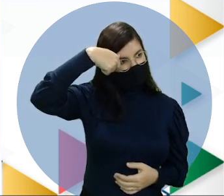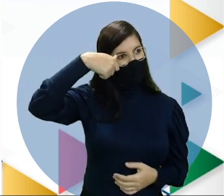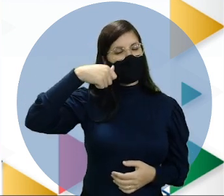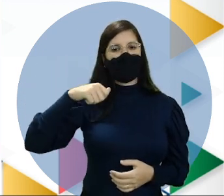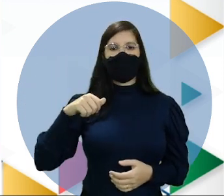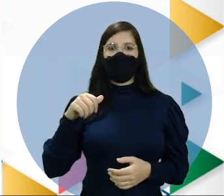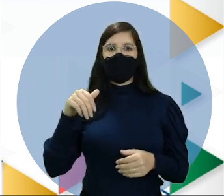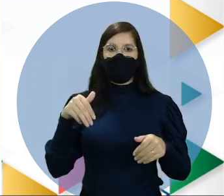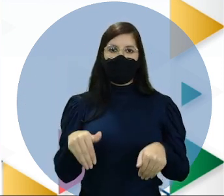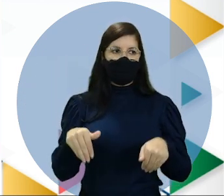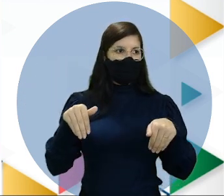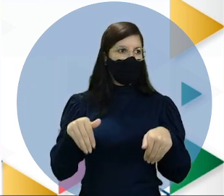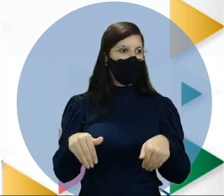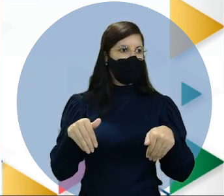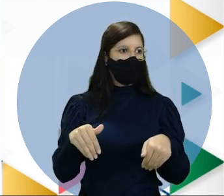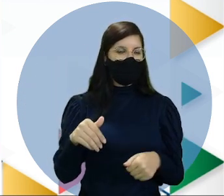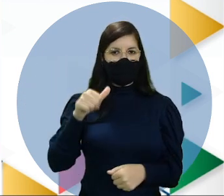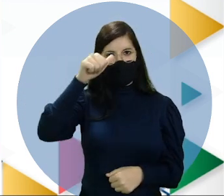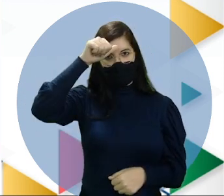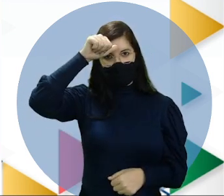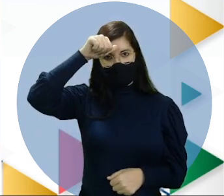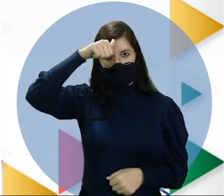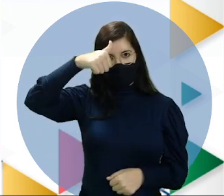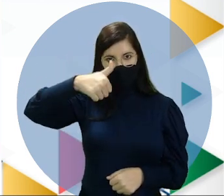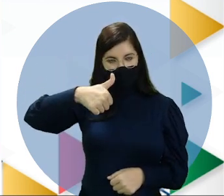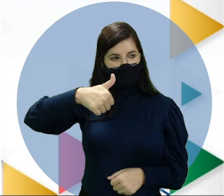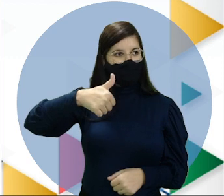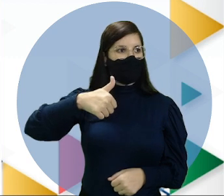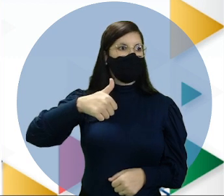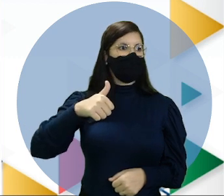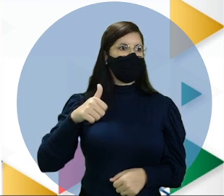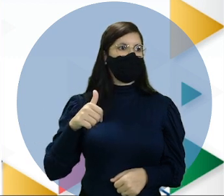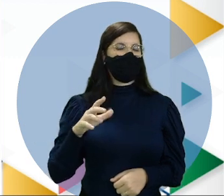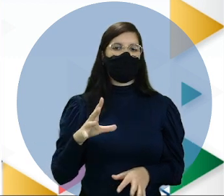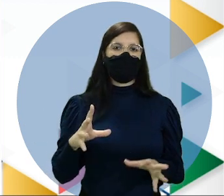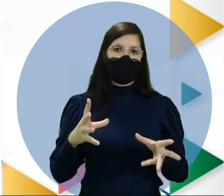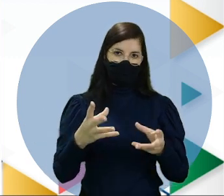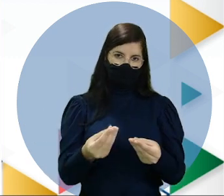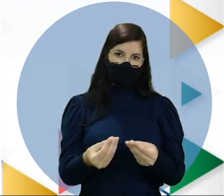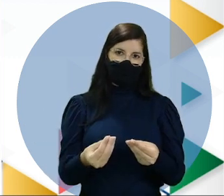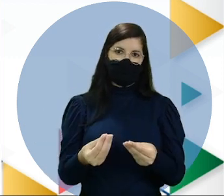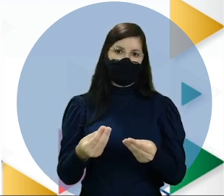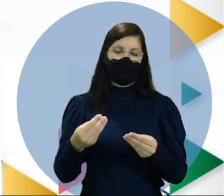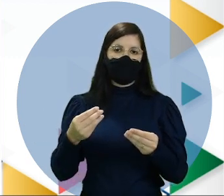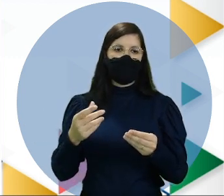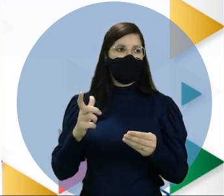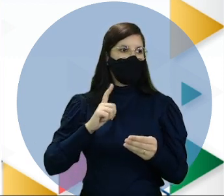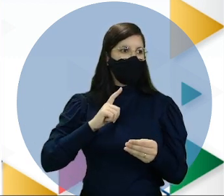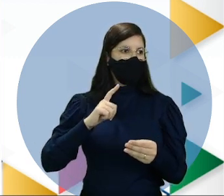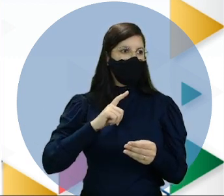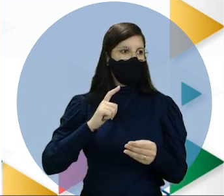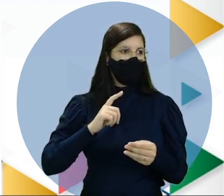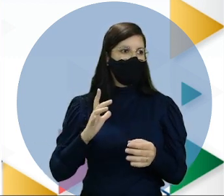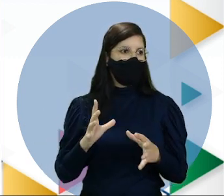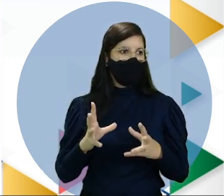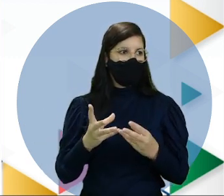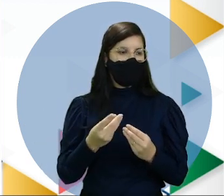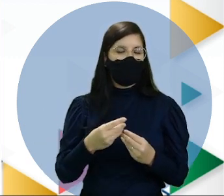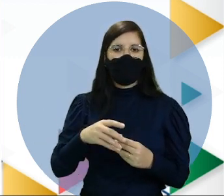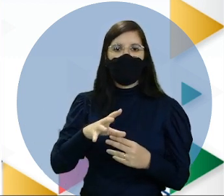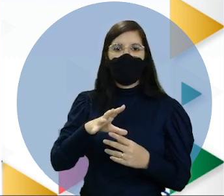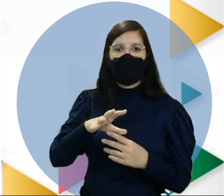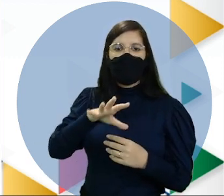Antártica, ligada à Índia, ligada ali à Austrália, os fósseis, no caso dos